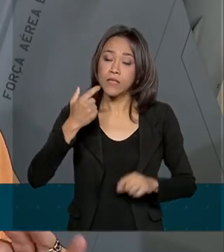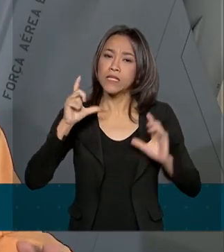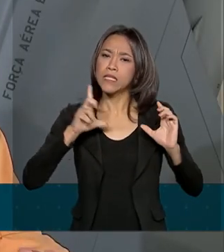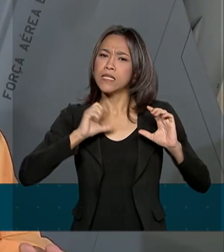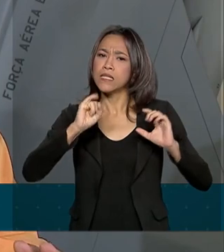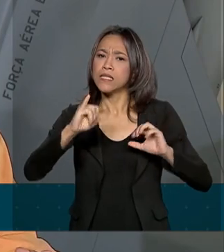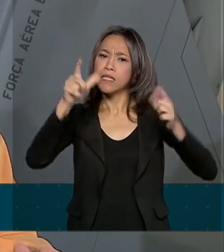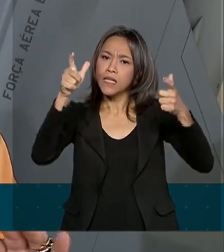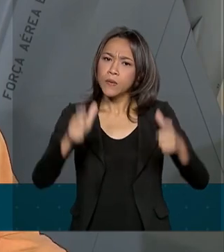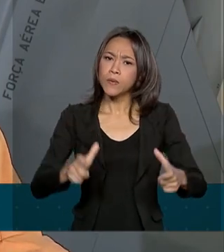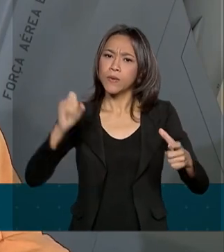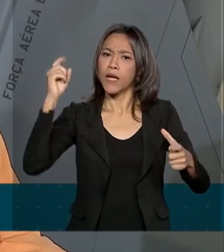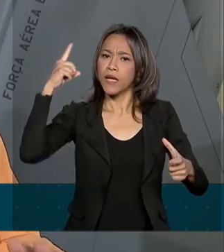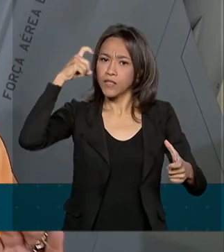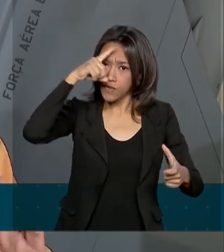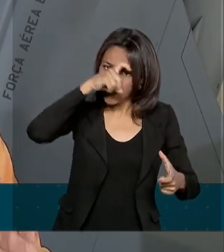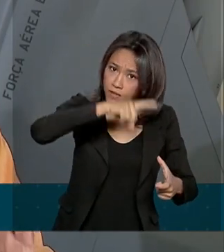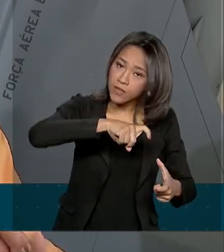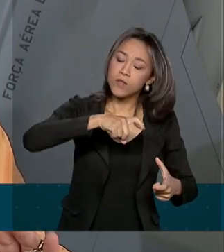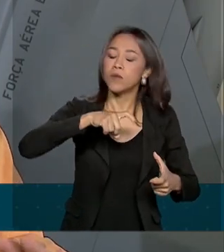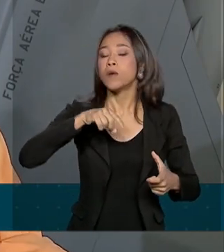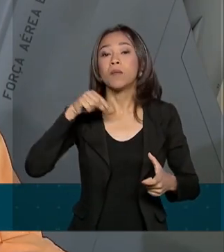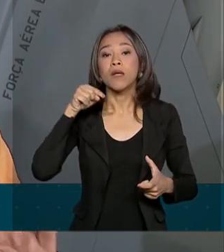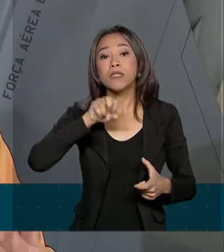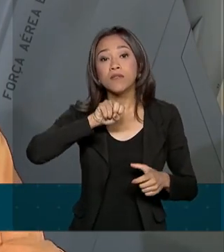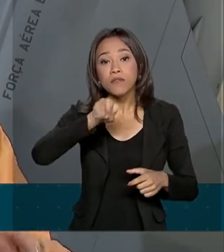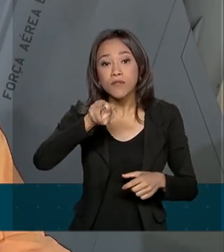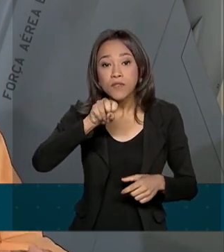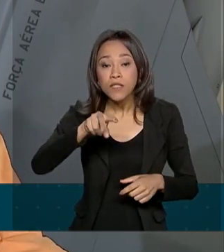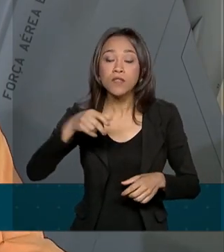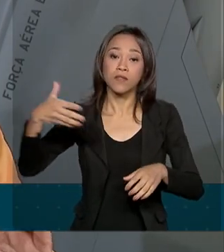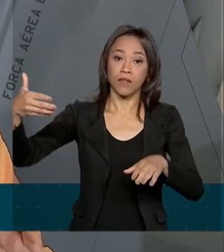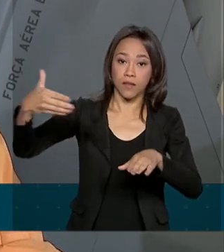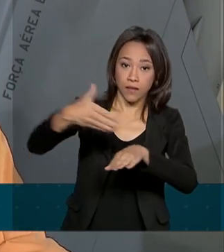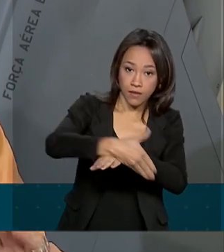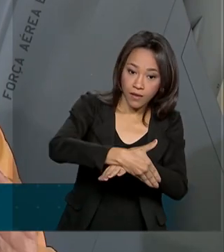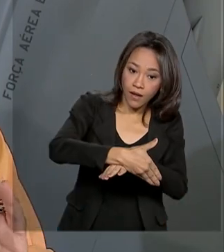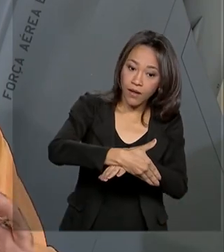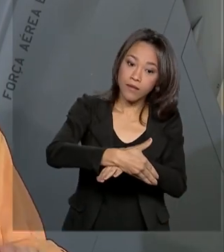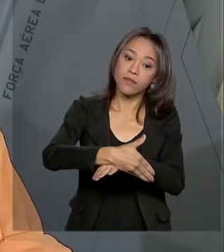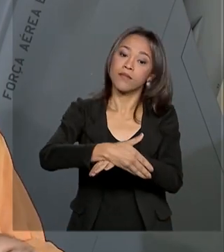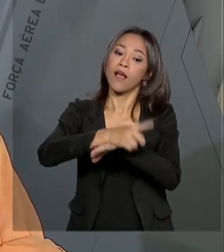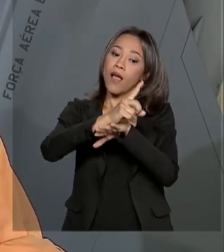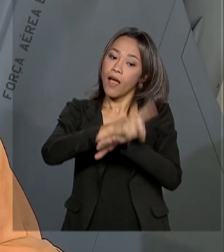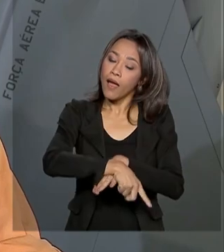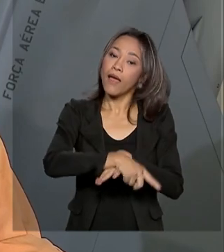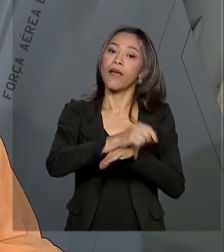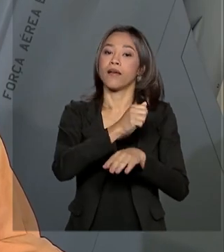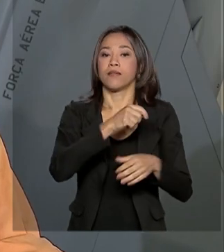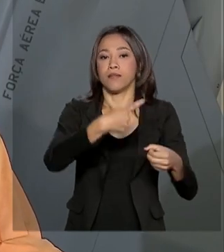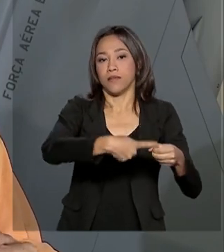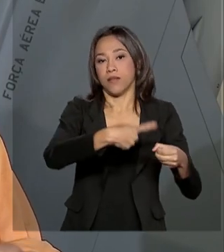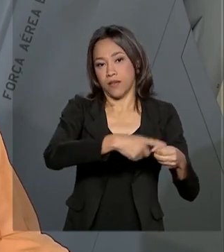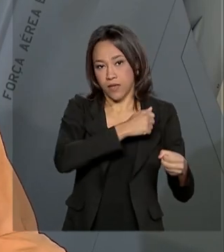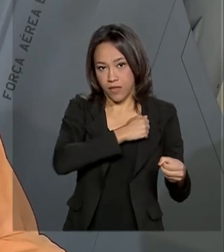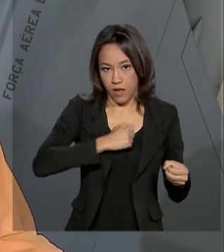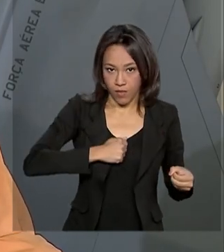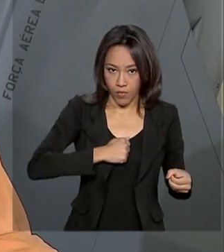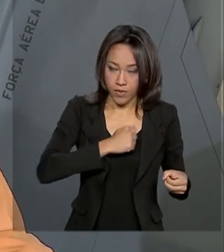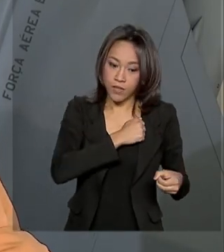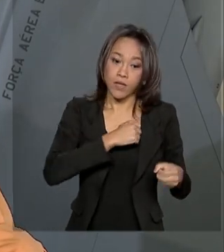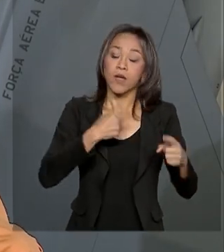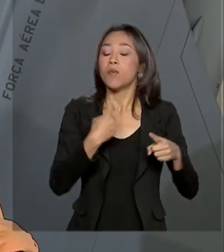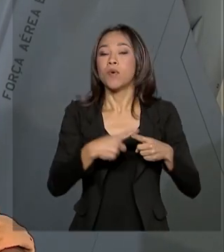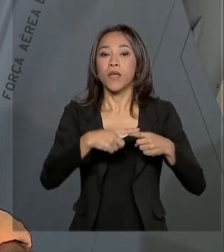no Brasil hoje, para esse vírus adentrar, esse lugar se chama Anápolis. Porque aqui em